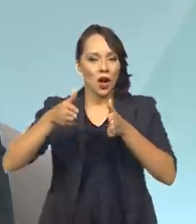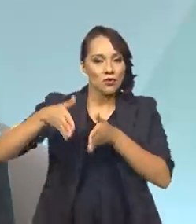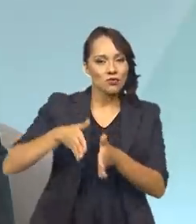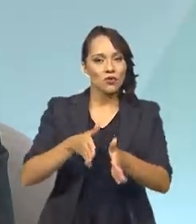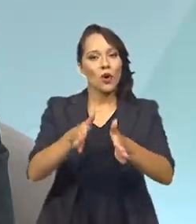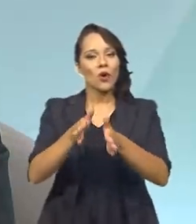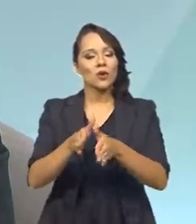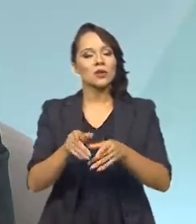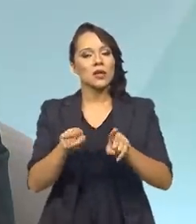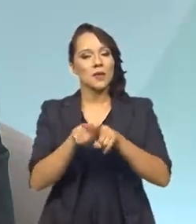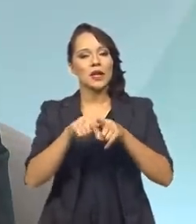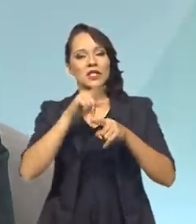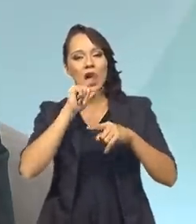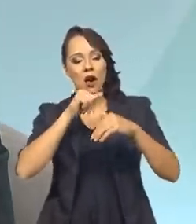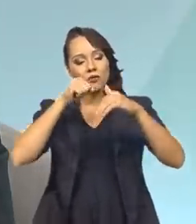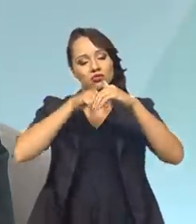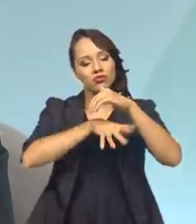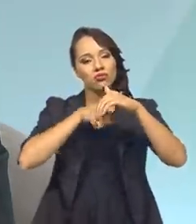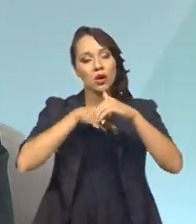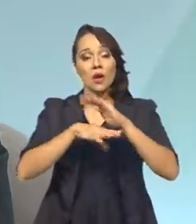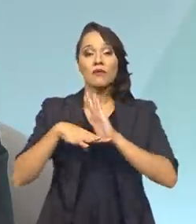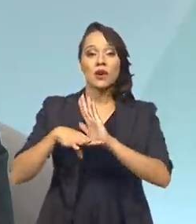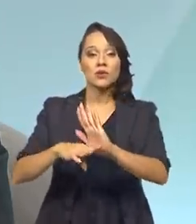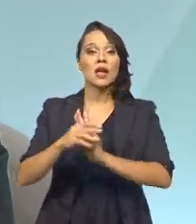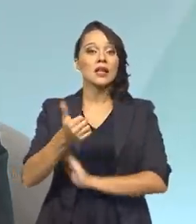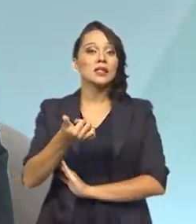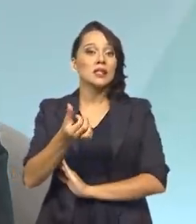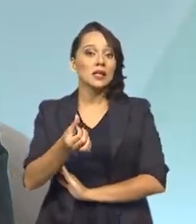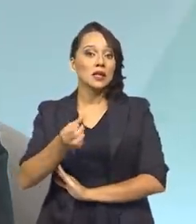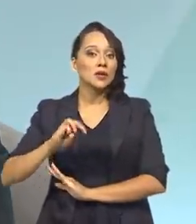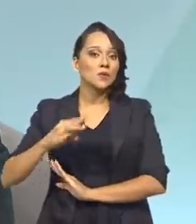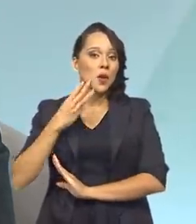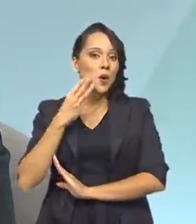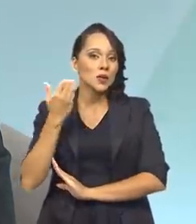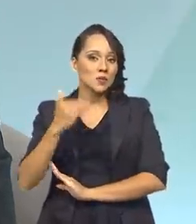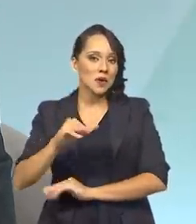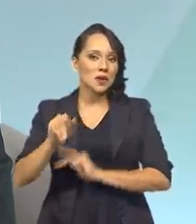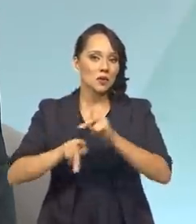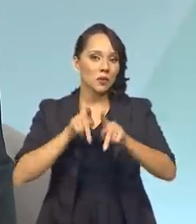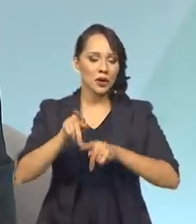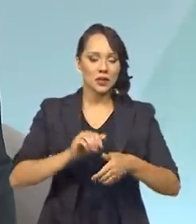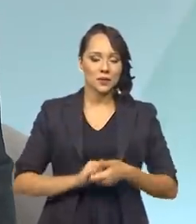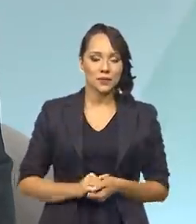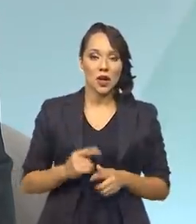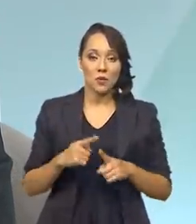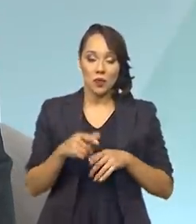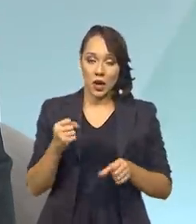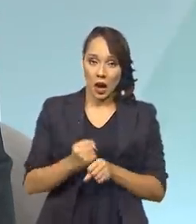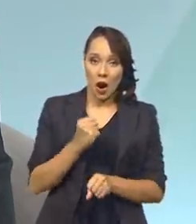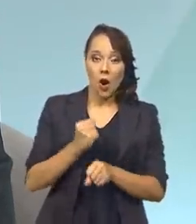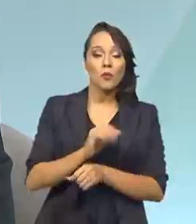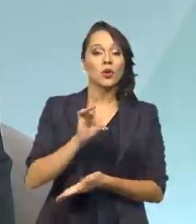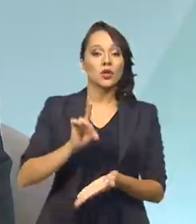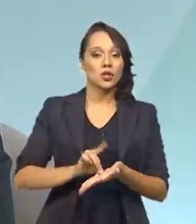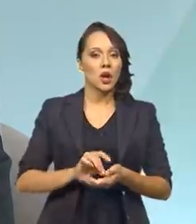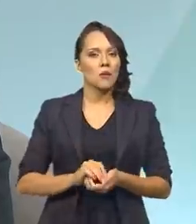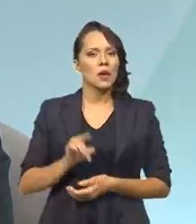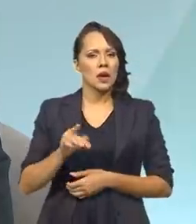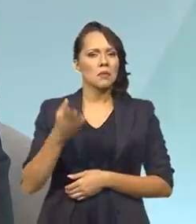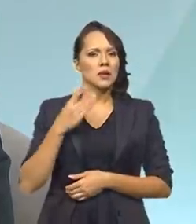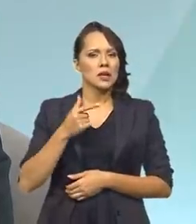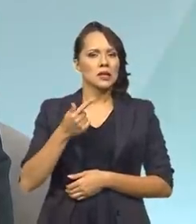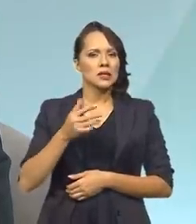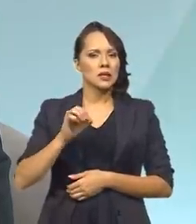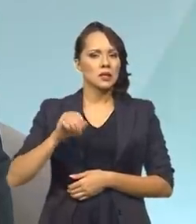reservatórios vai beneficiar, na verdade, 16 milhões e meio de habitantes. Porque a obra originária eram 700